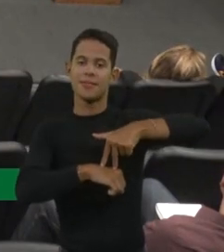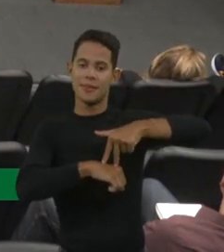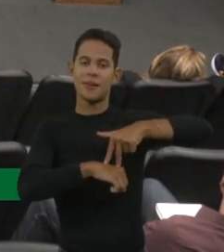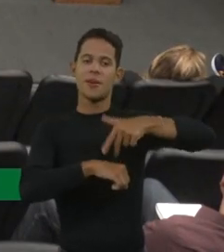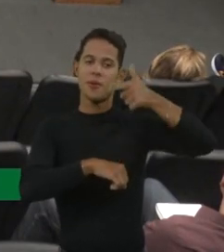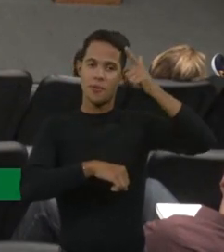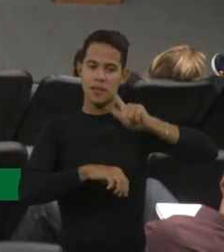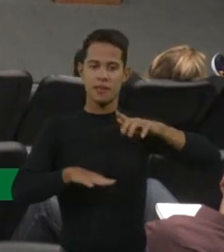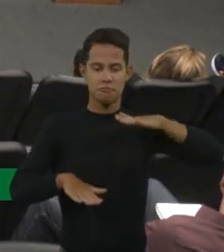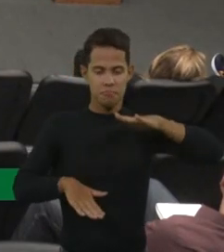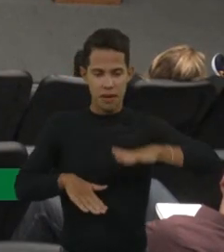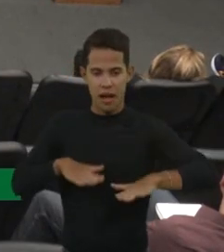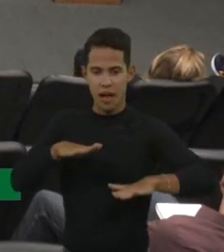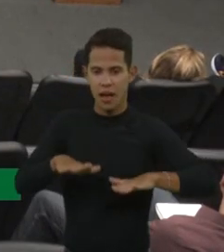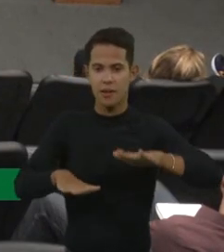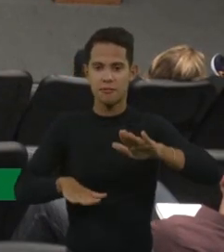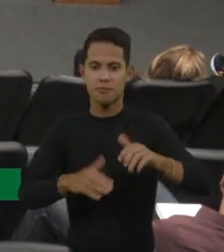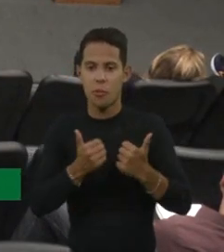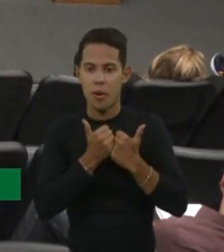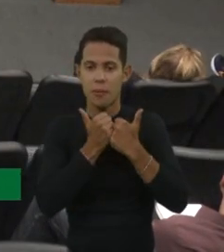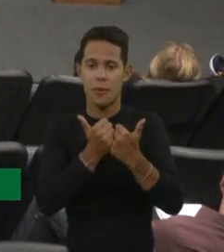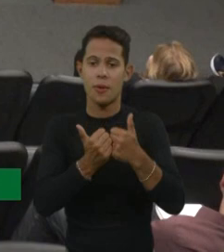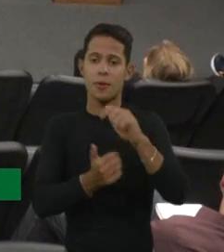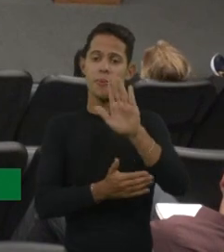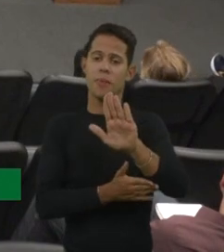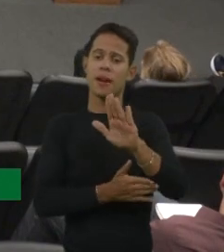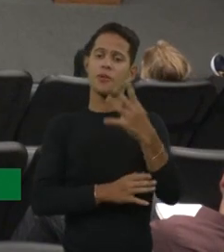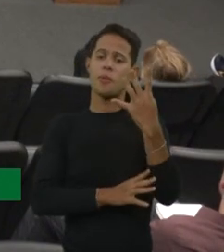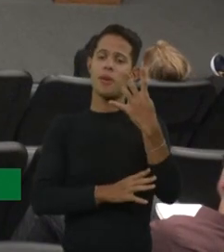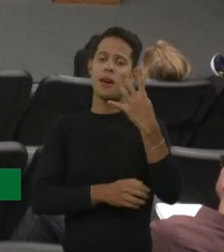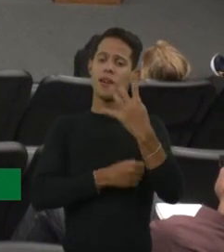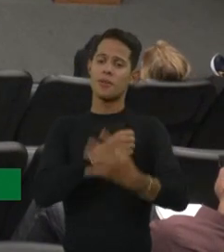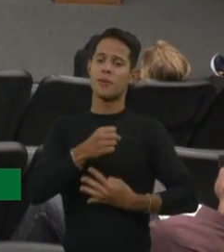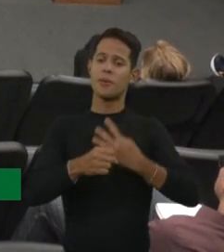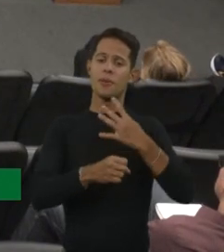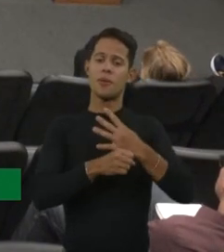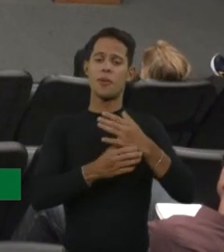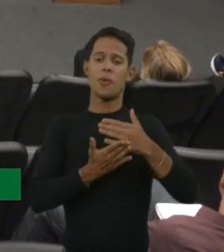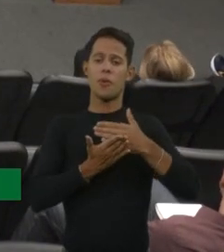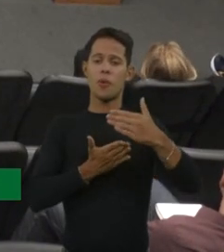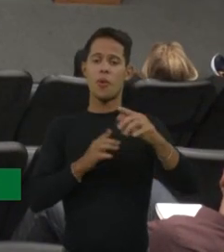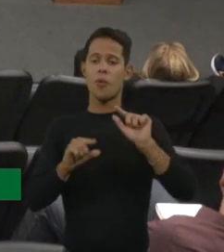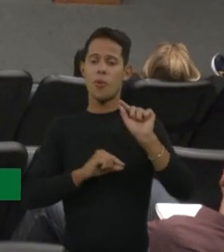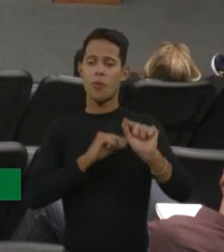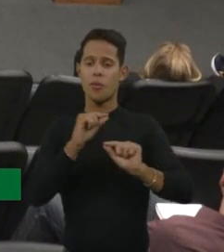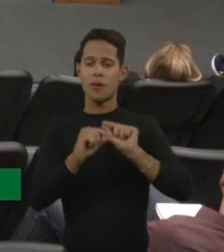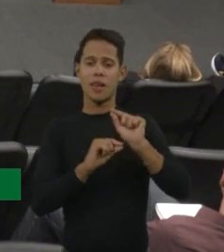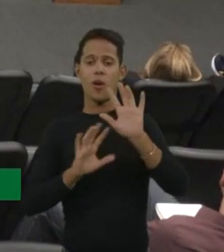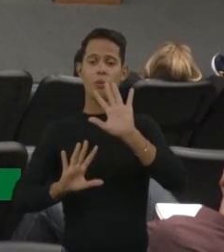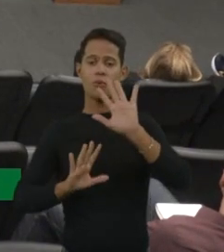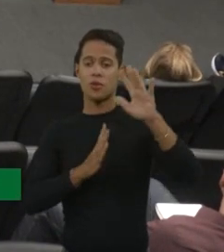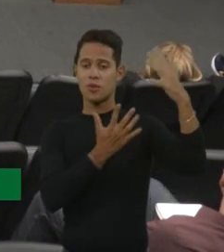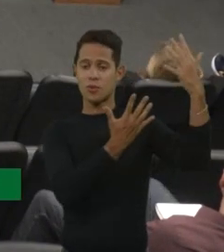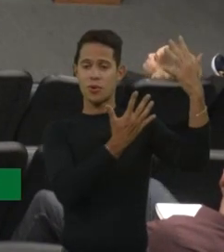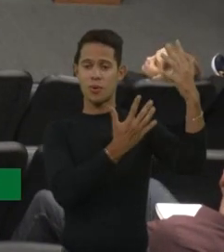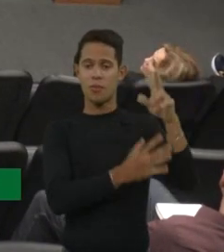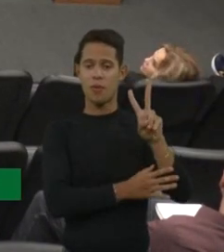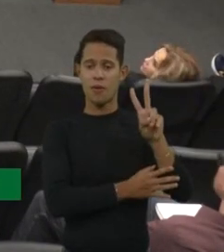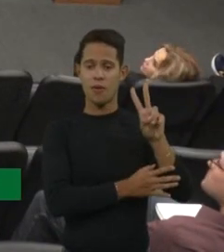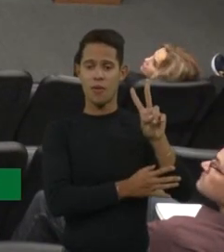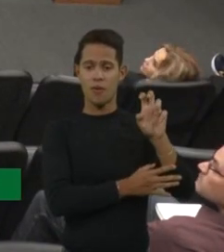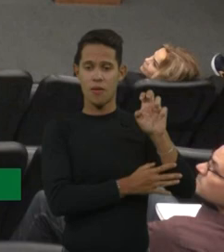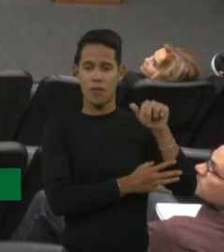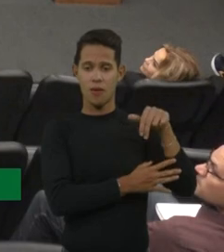passos com apoio, mas infelizmente, com quatro anos, ela iniciou com distúrbio ventilatório, então ela está precisando